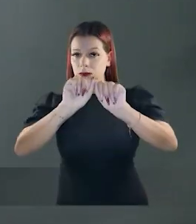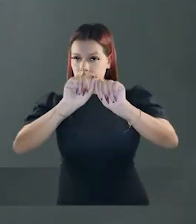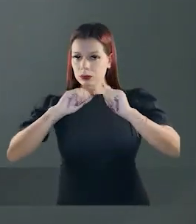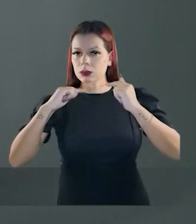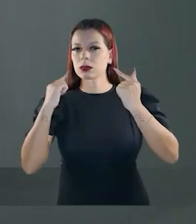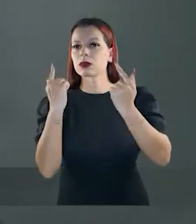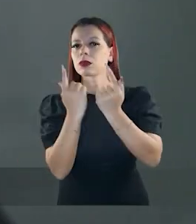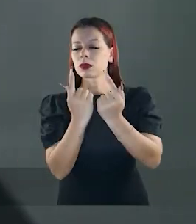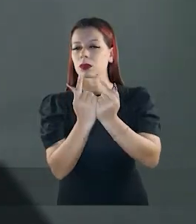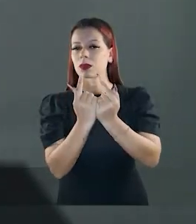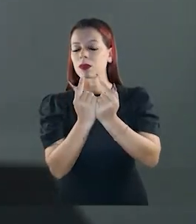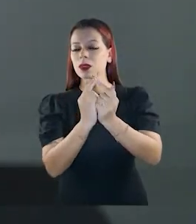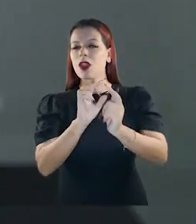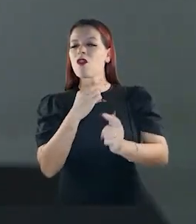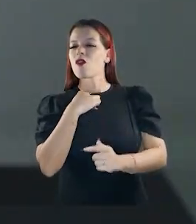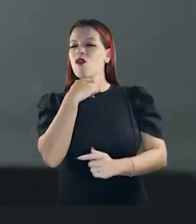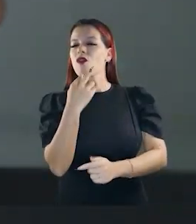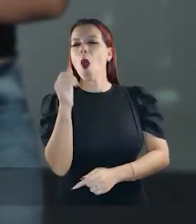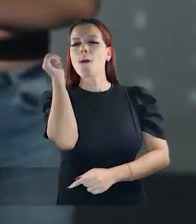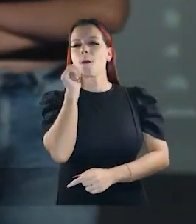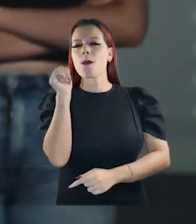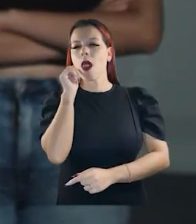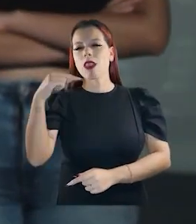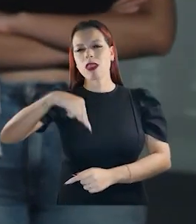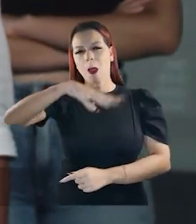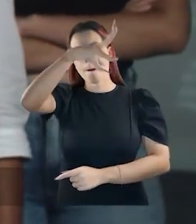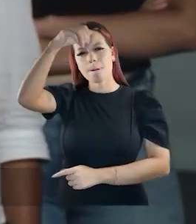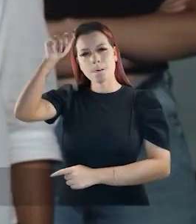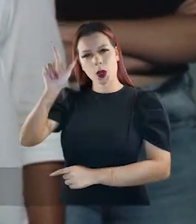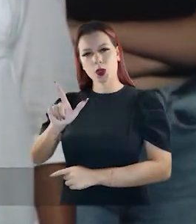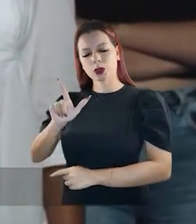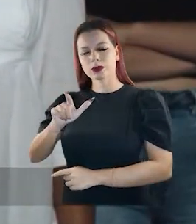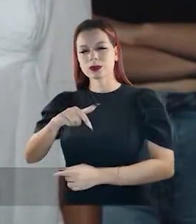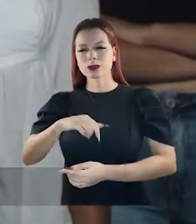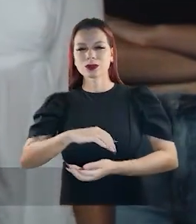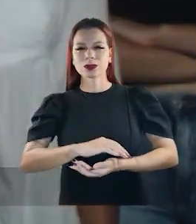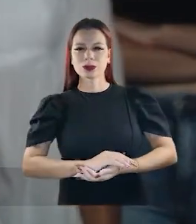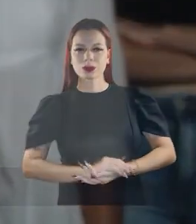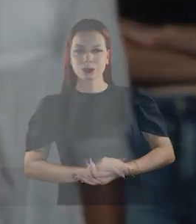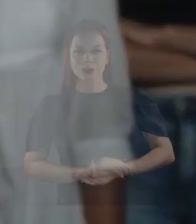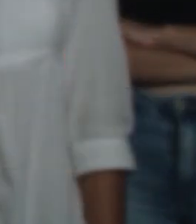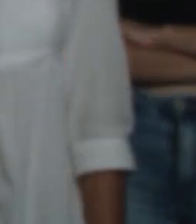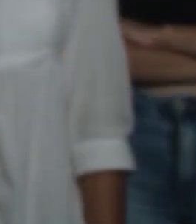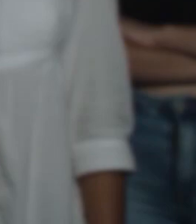Assembleia Legislativa. A voz das mulheres suma para vocês!